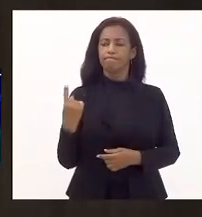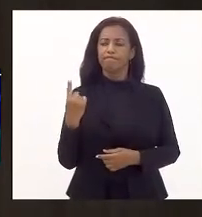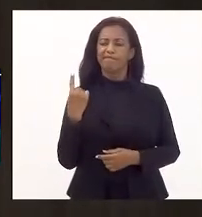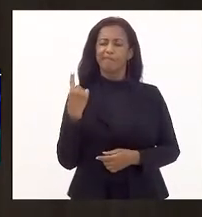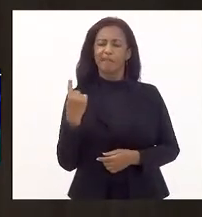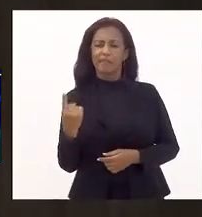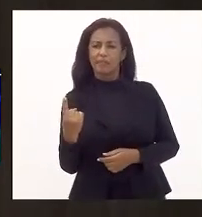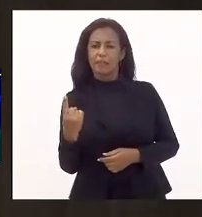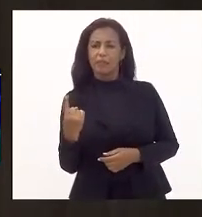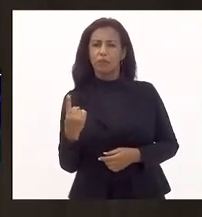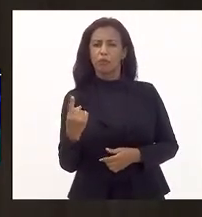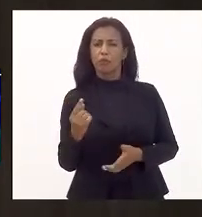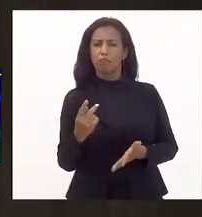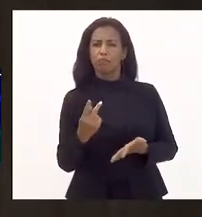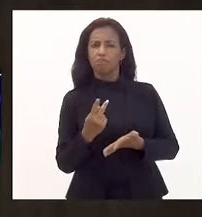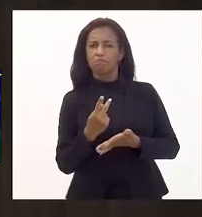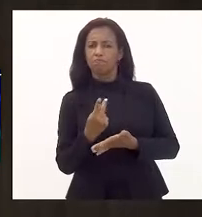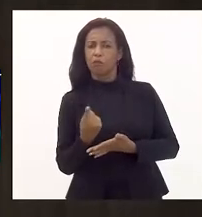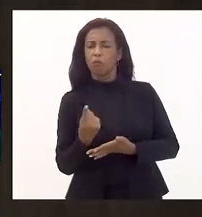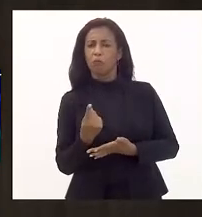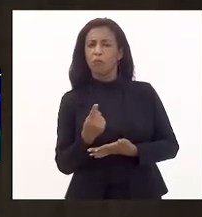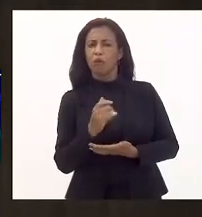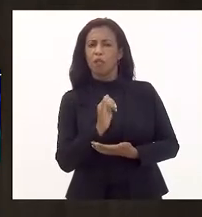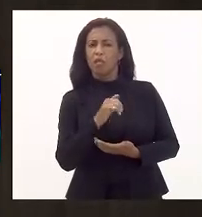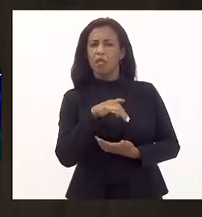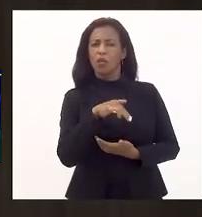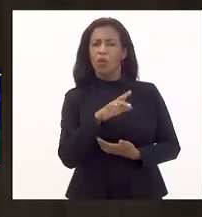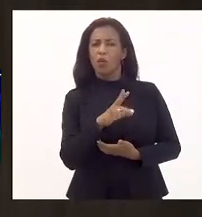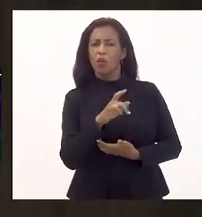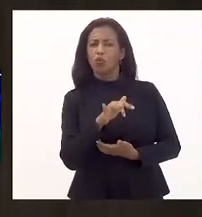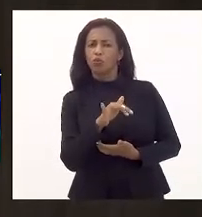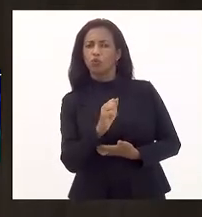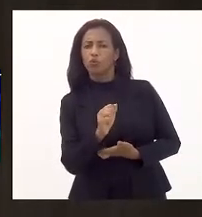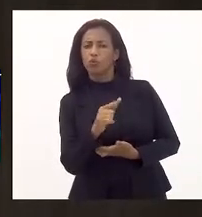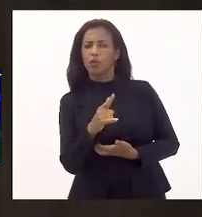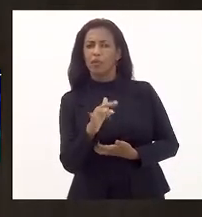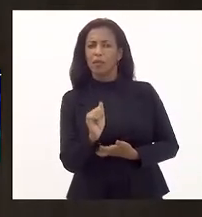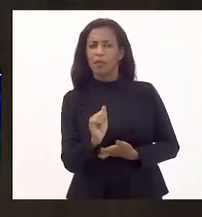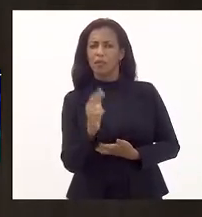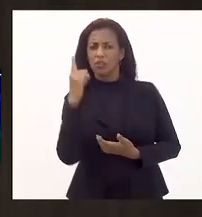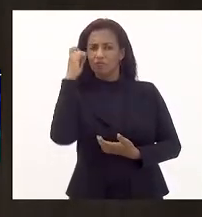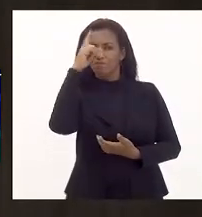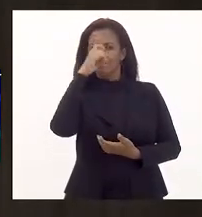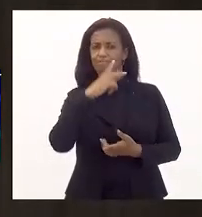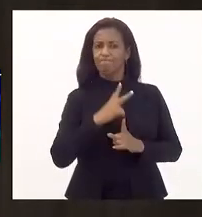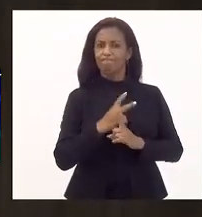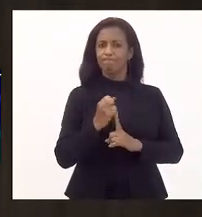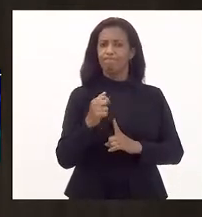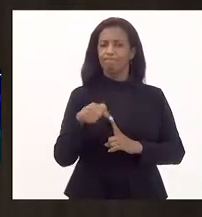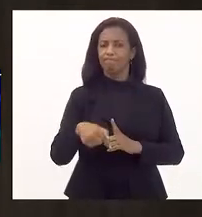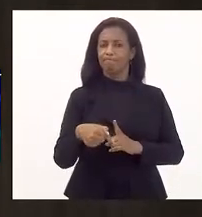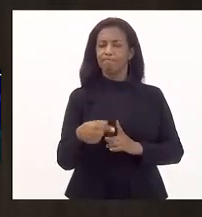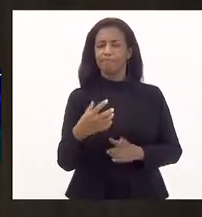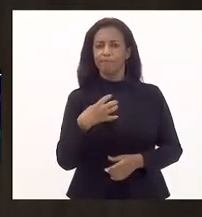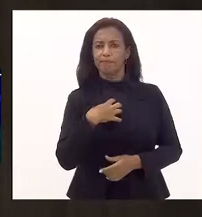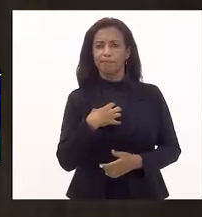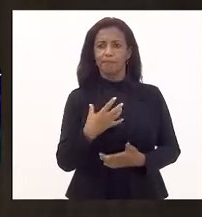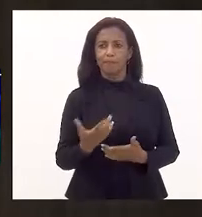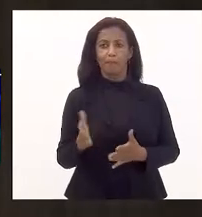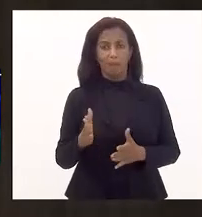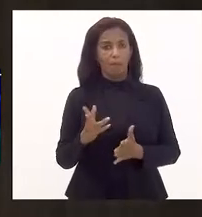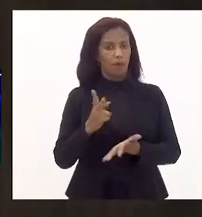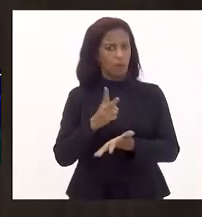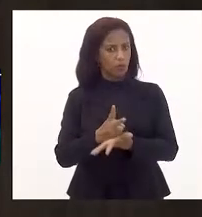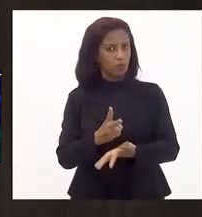inconstitucionalidade, inclusive, debatida pelo deputado Luiz Paulo, muito difícil de ser vencida nesse sentido. Mas, para